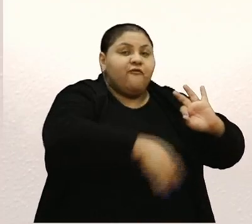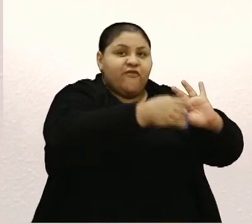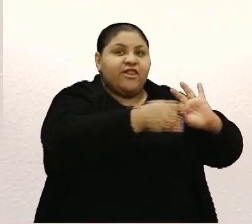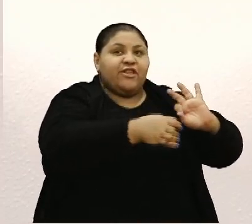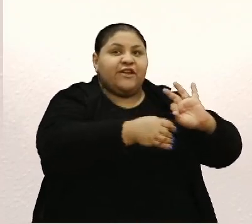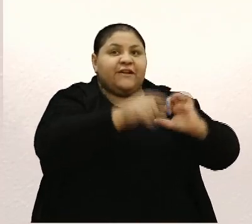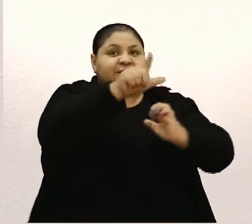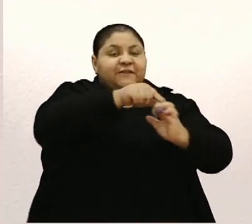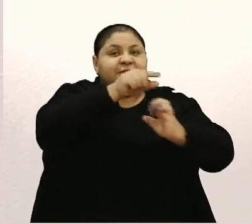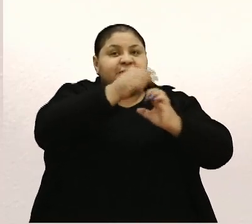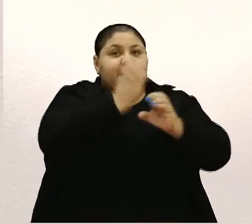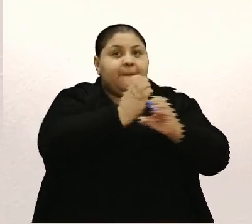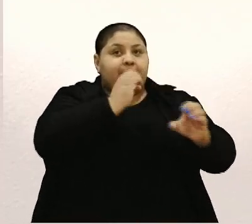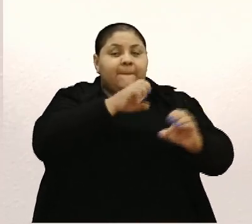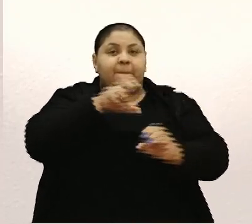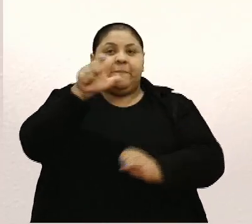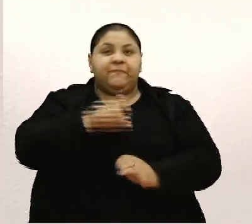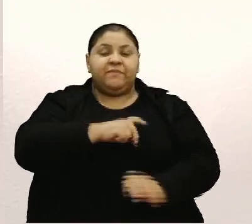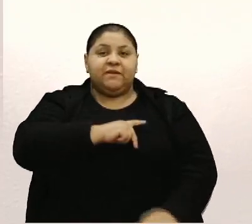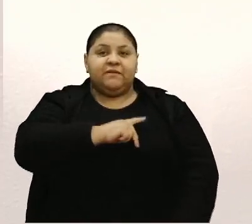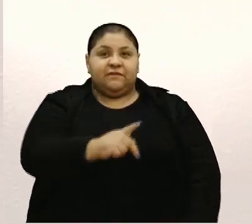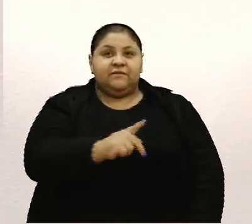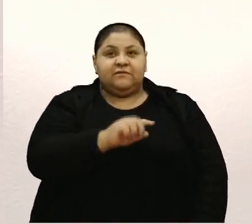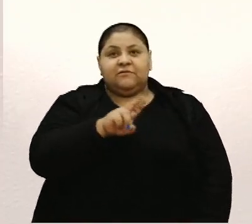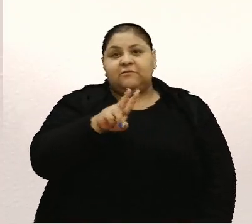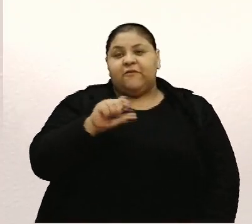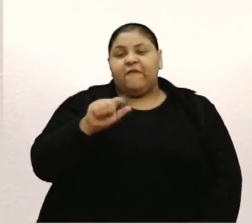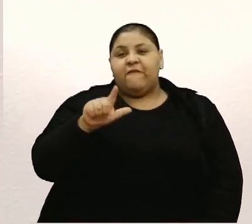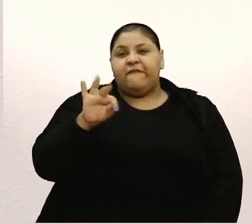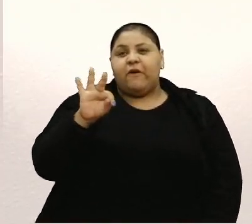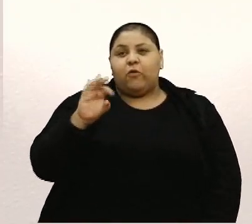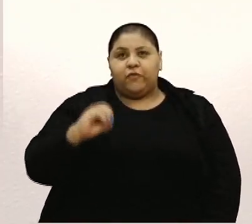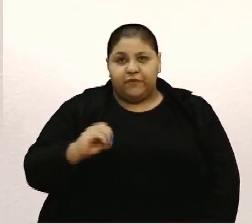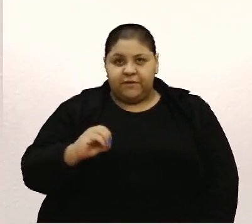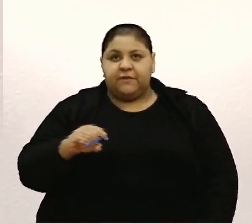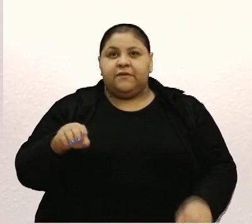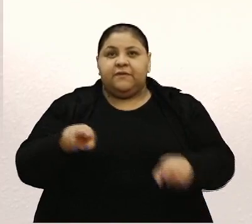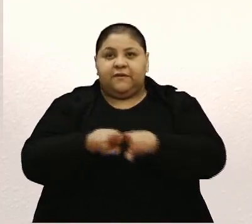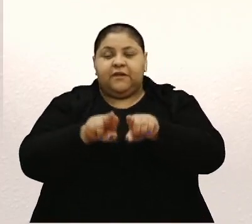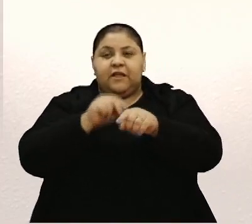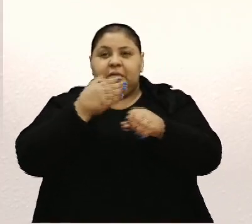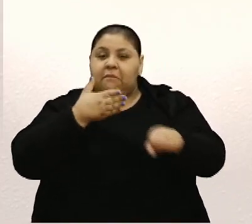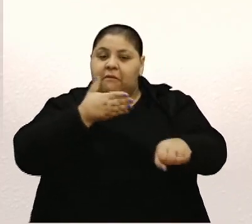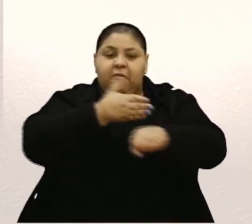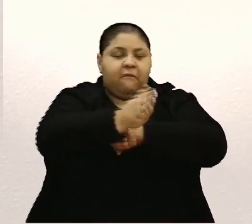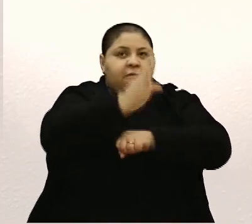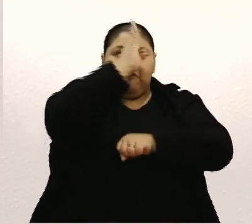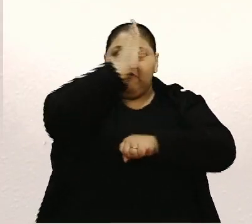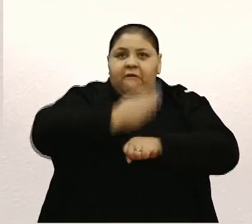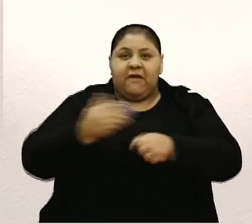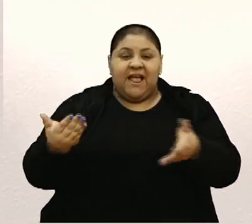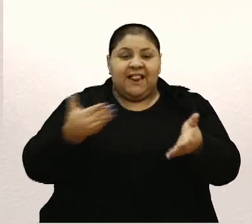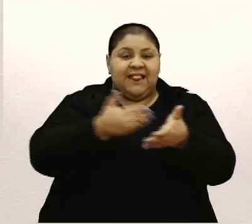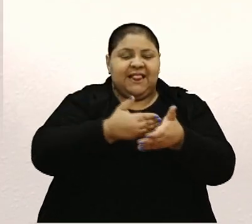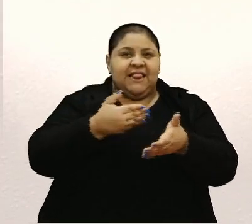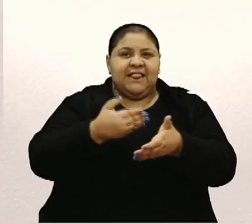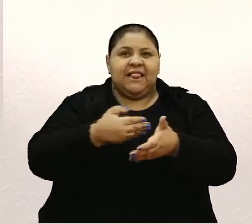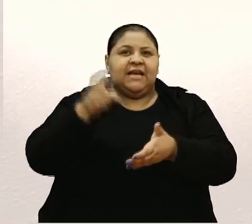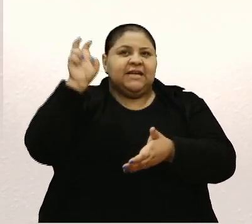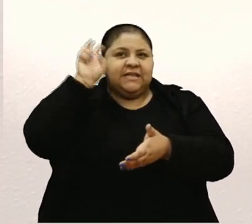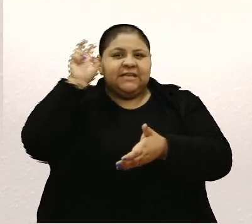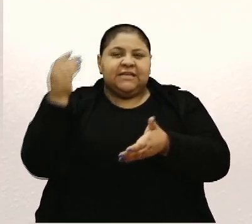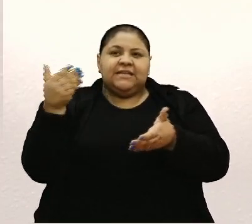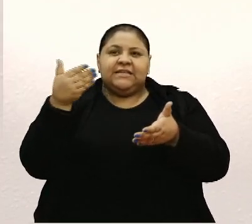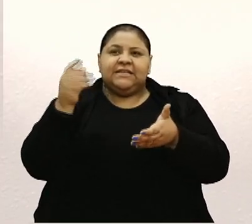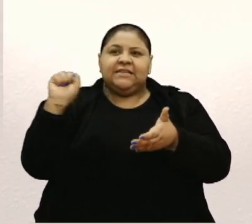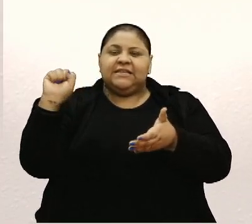empresário, engenheiro e ex-presidente do Juventude, Valto D'Ausotto Júnior. A entrada é gratuita, vai até quinta-feira, das 11h às 18h,